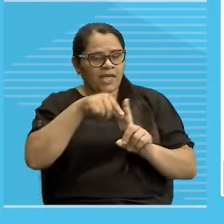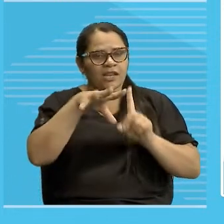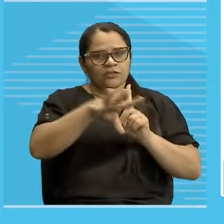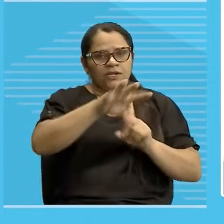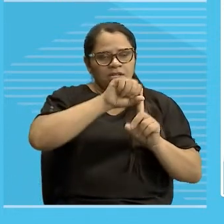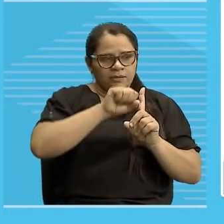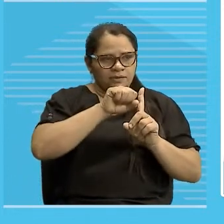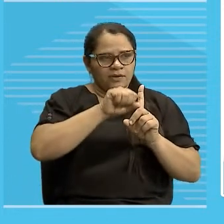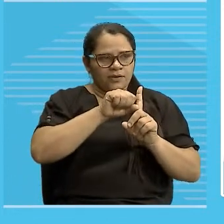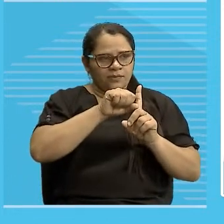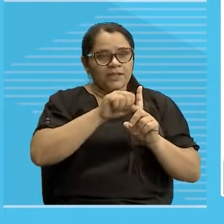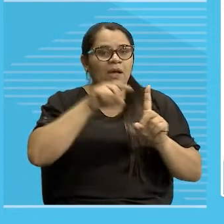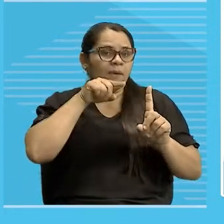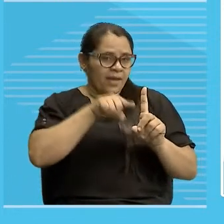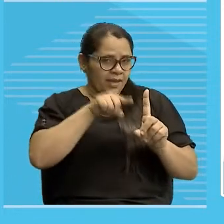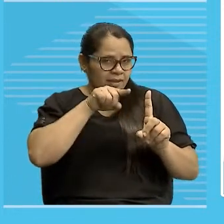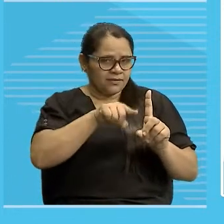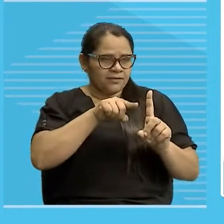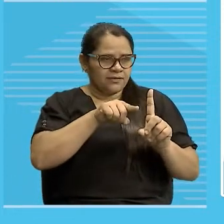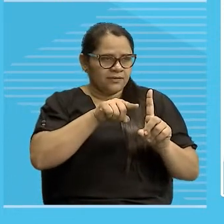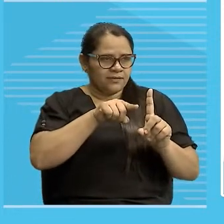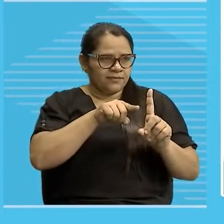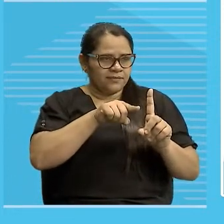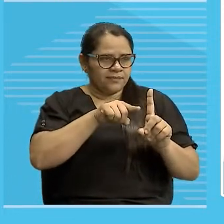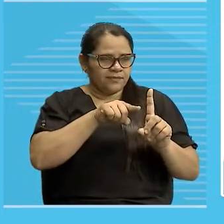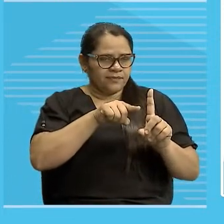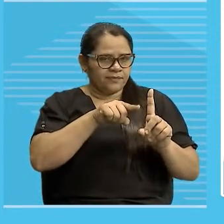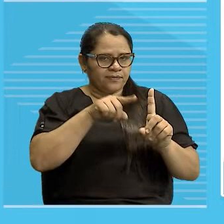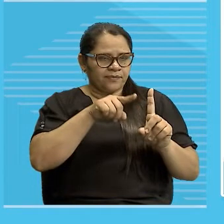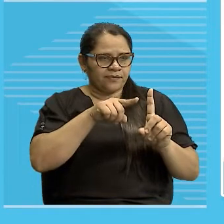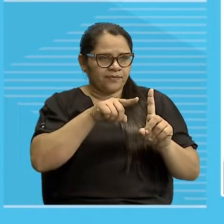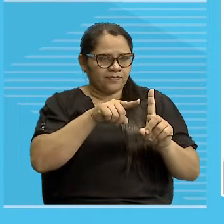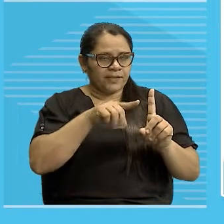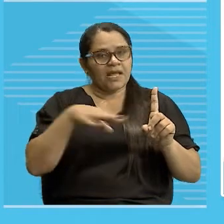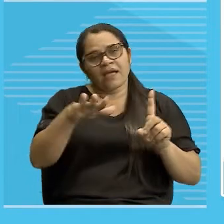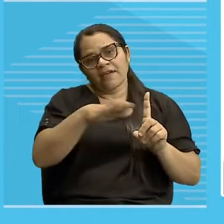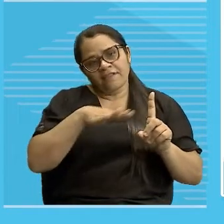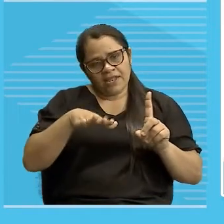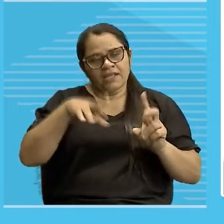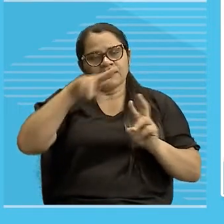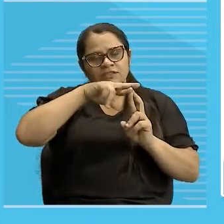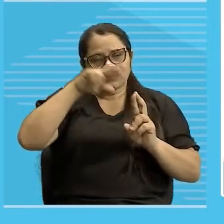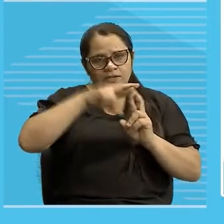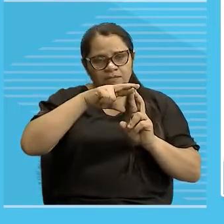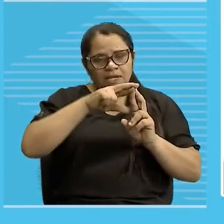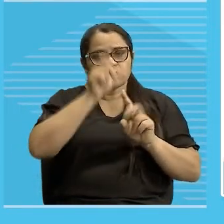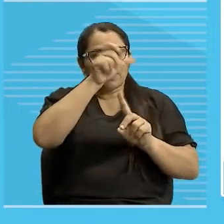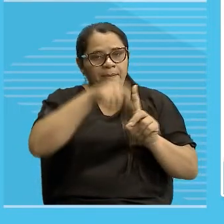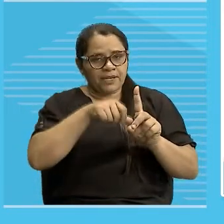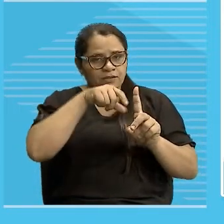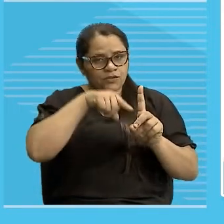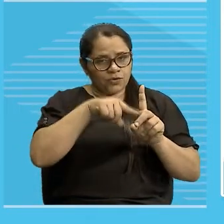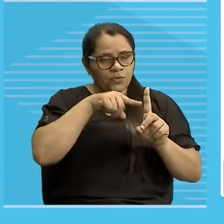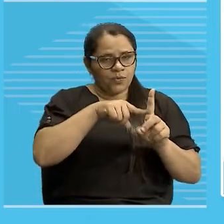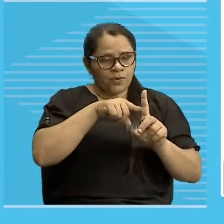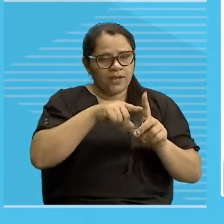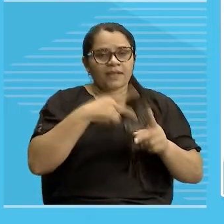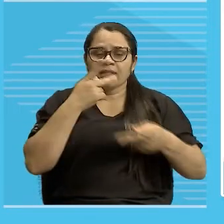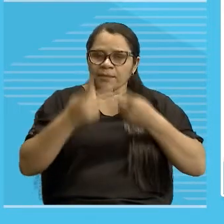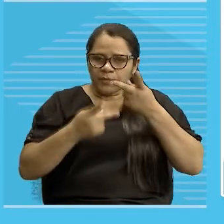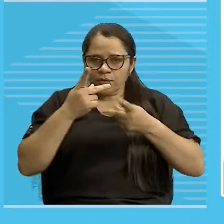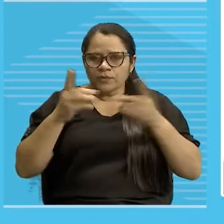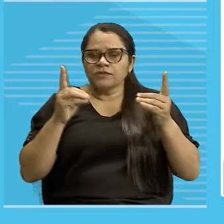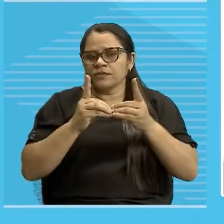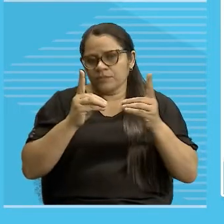essa para fazer menção nessa referência espacial à pessoa com quem se fala, olha aí a